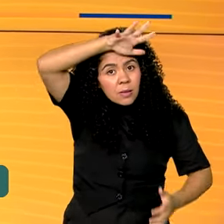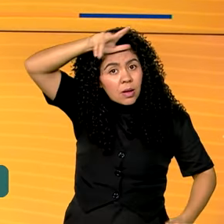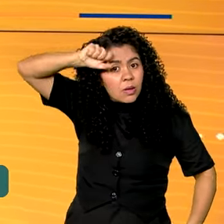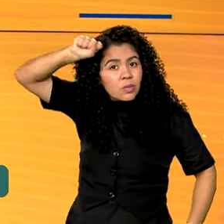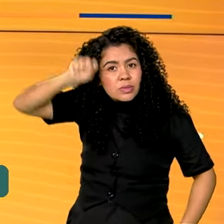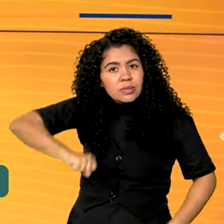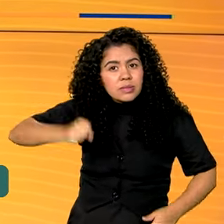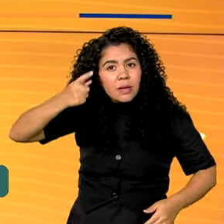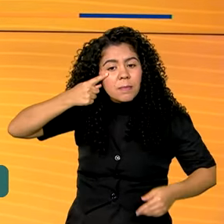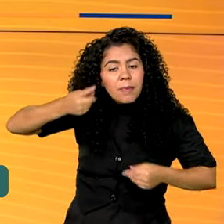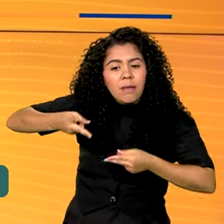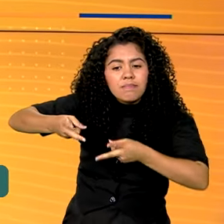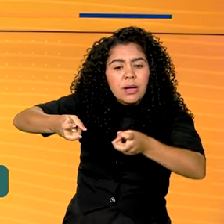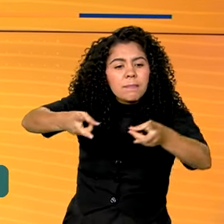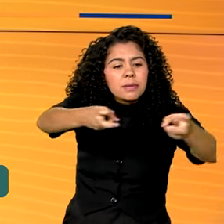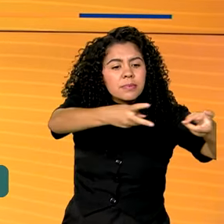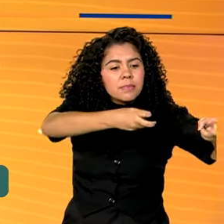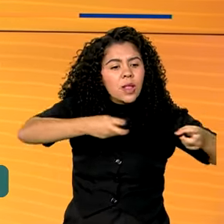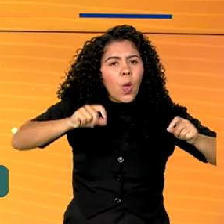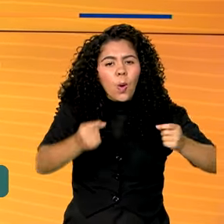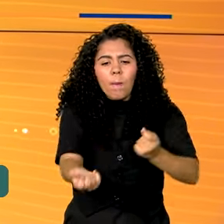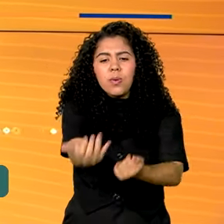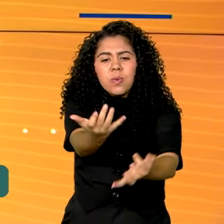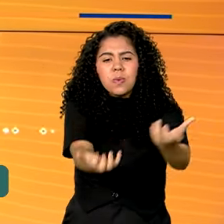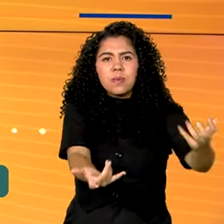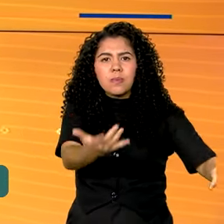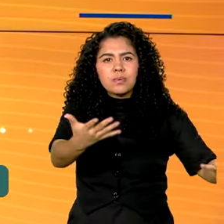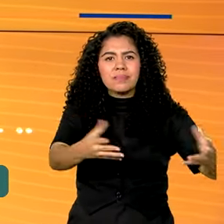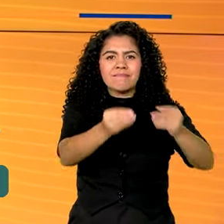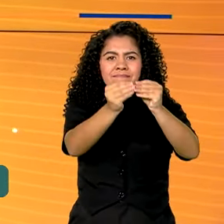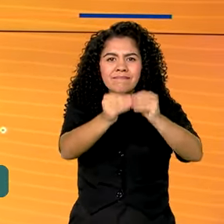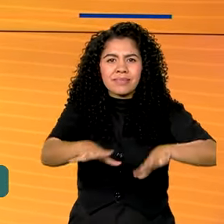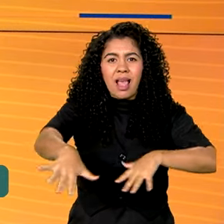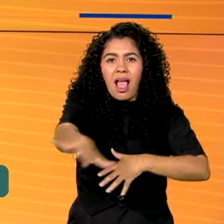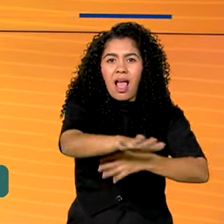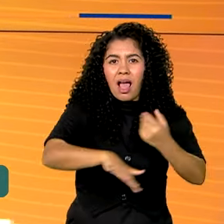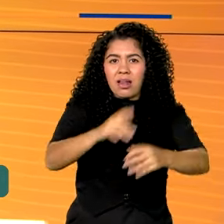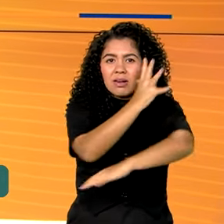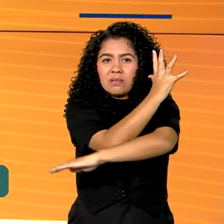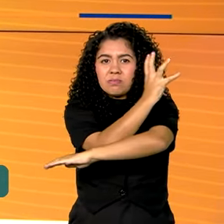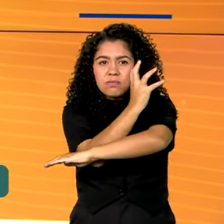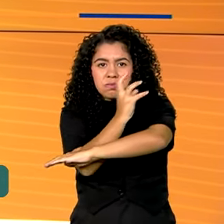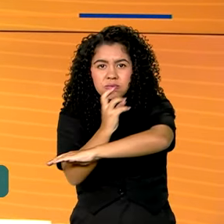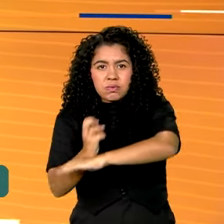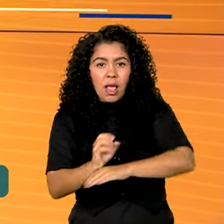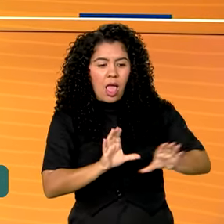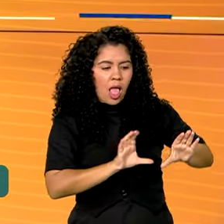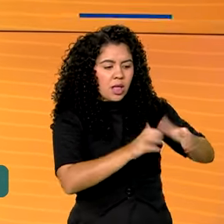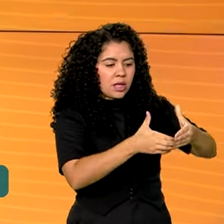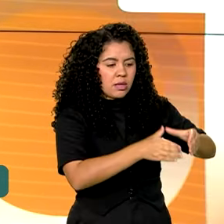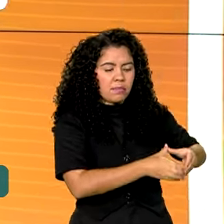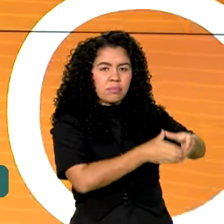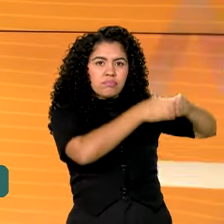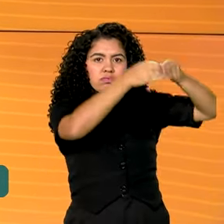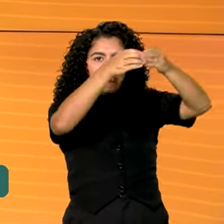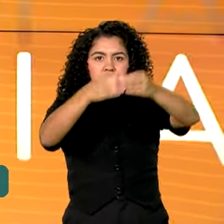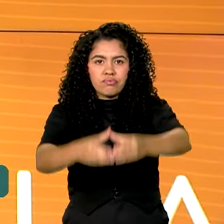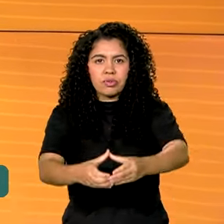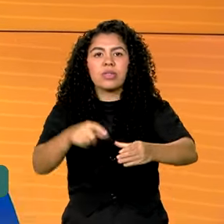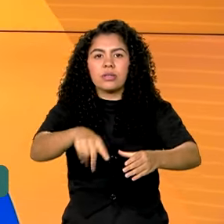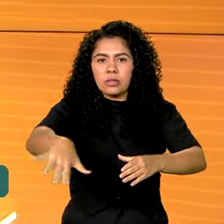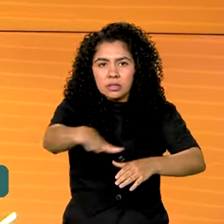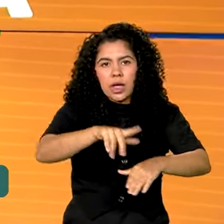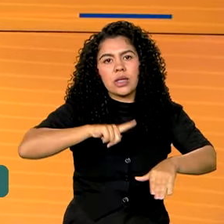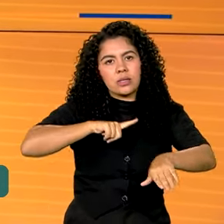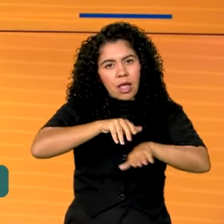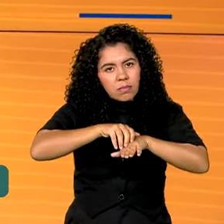situação dos focos de incêndio que atingem o Cerrado. Uma força-tarefa já foi enviada para a região com equipamentos e veículos